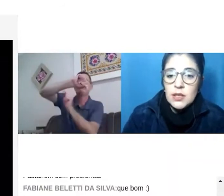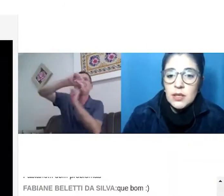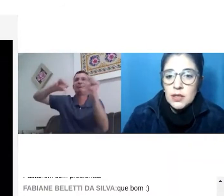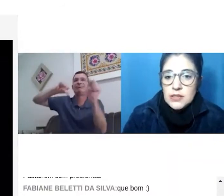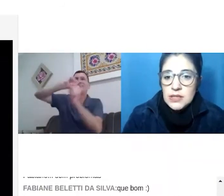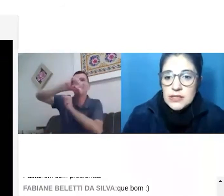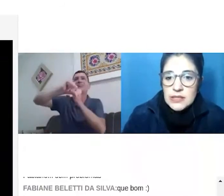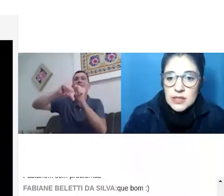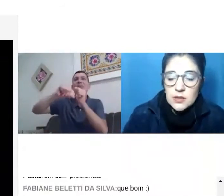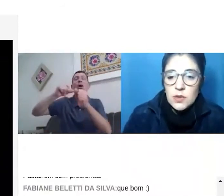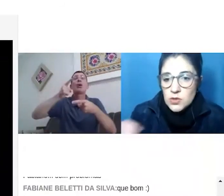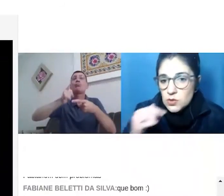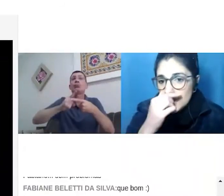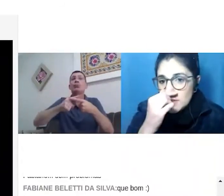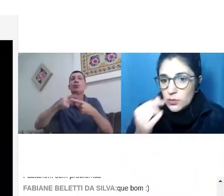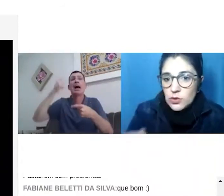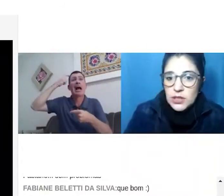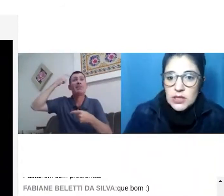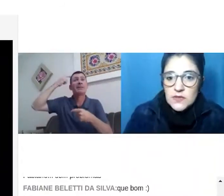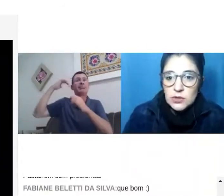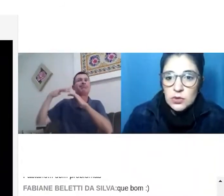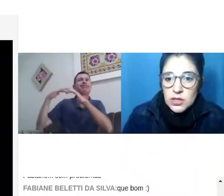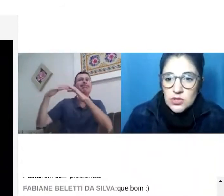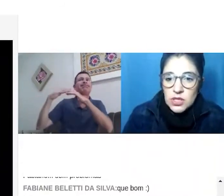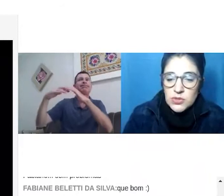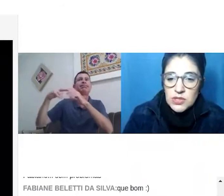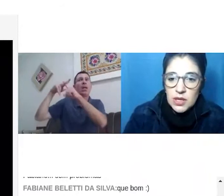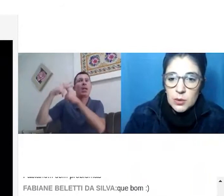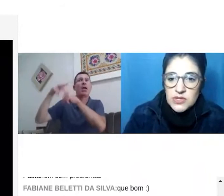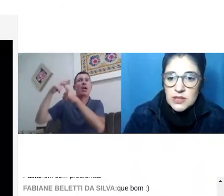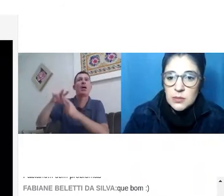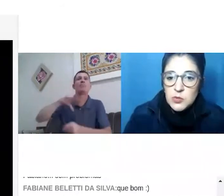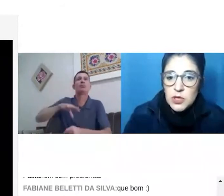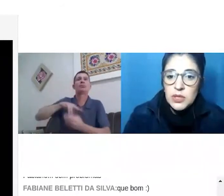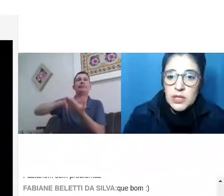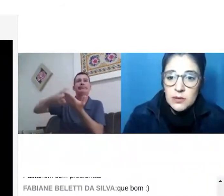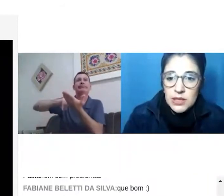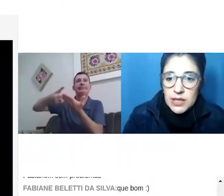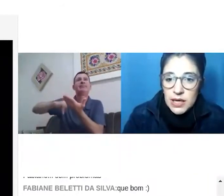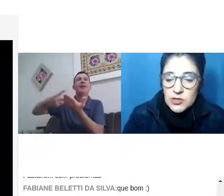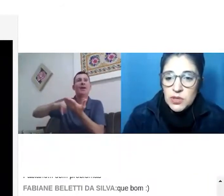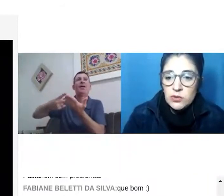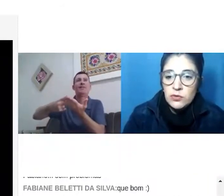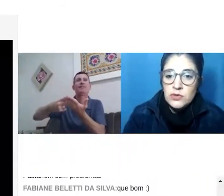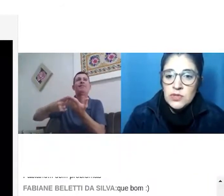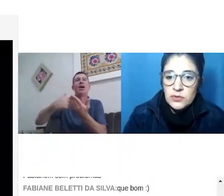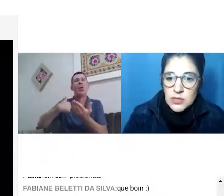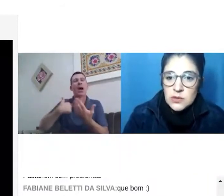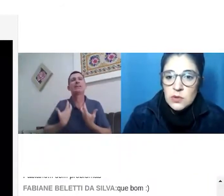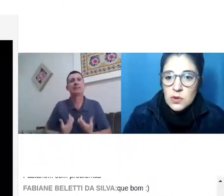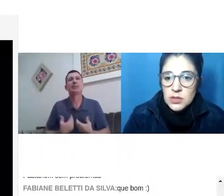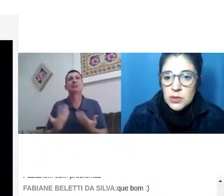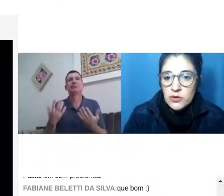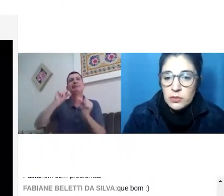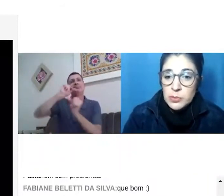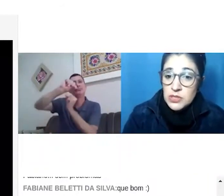sinalização, a Josi e a Mônica ficam trocando de tempos em tempos, exatamente para não perder a qualidade, para que o fluxo da informação